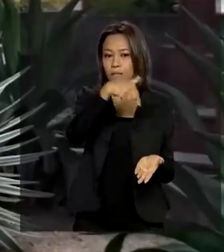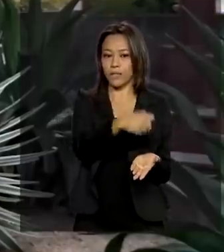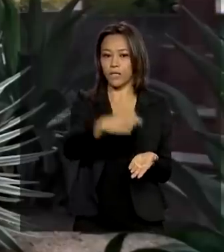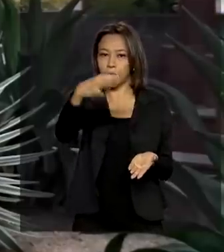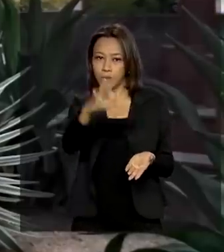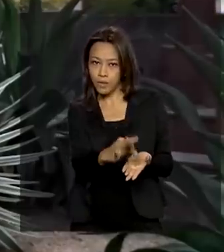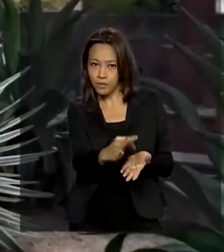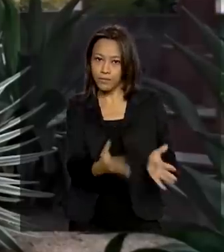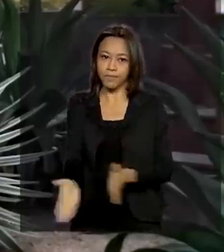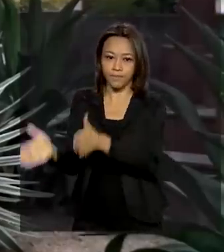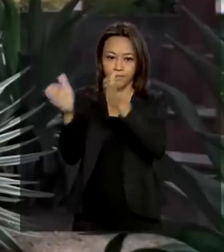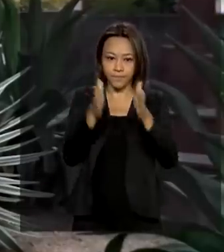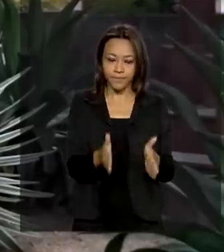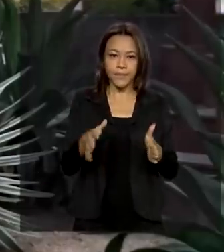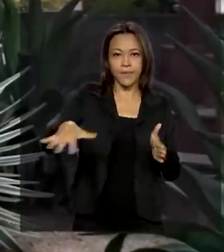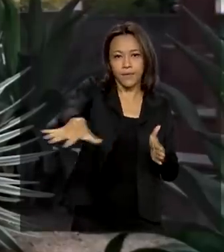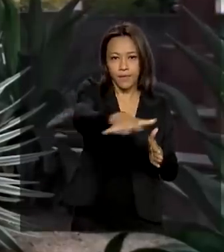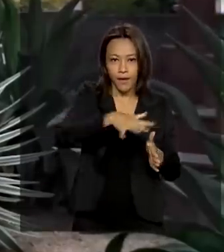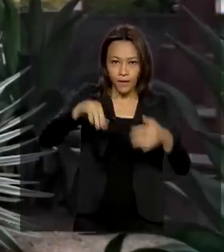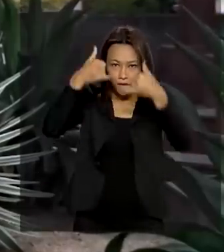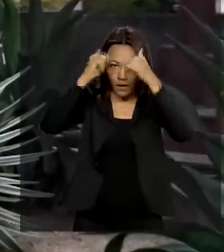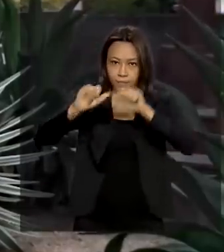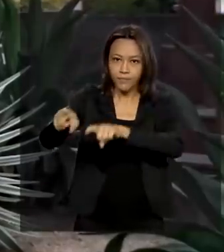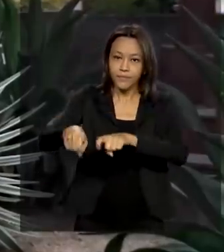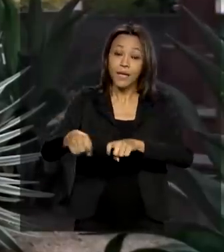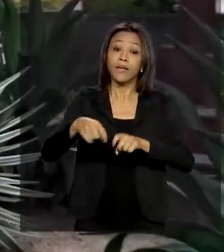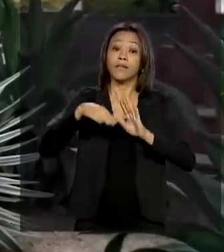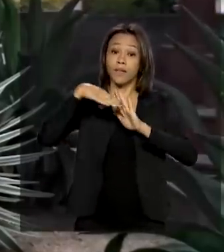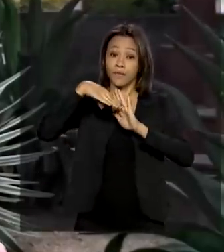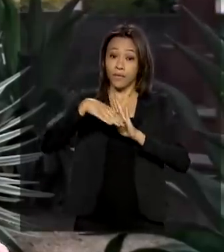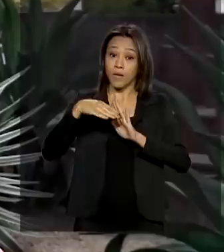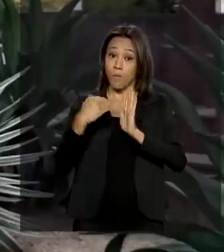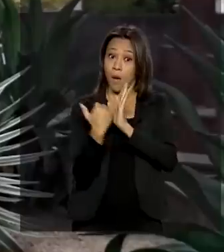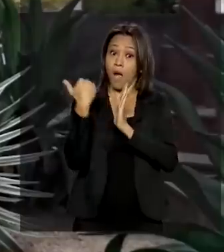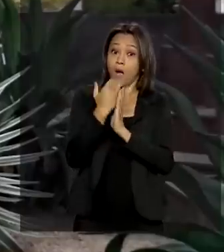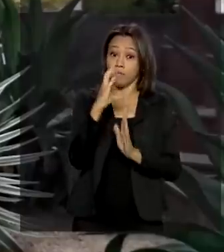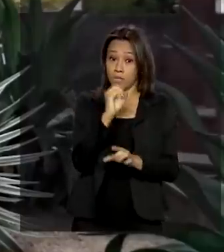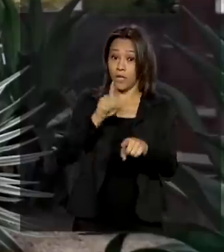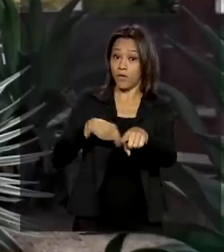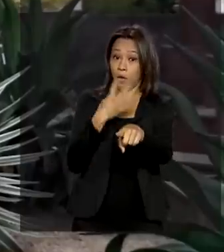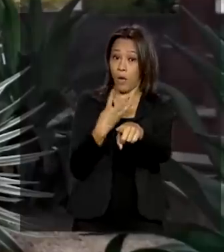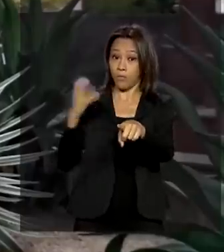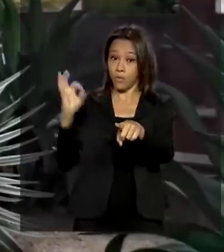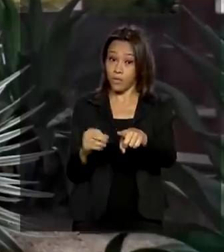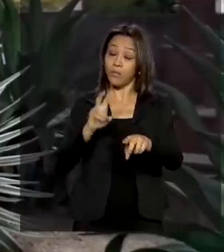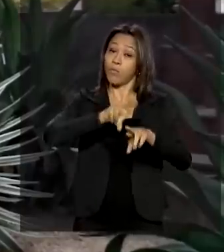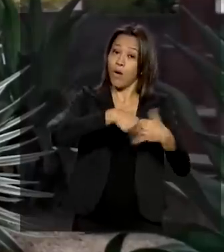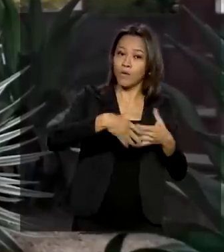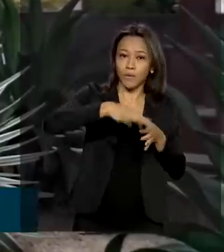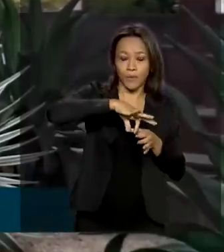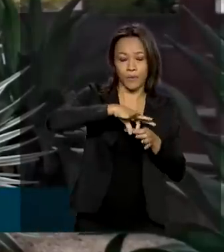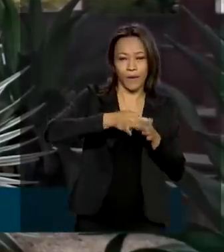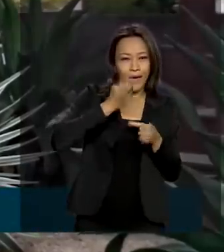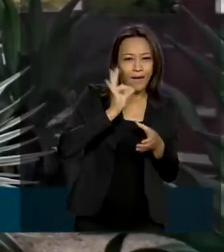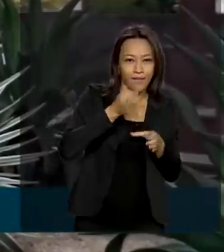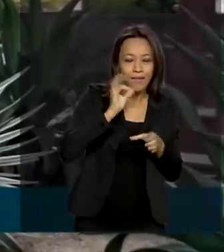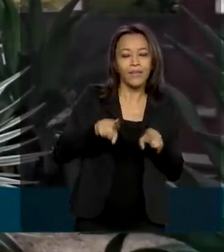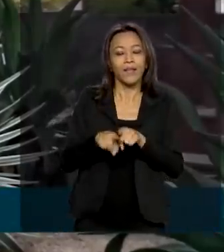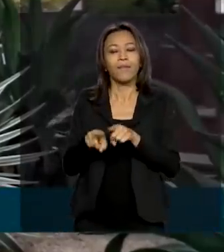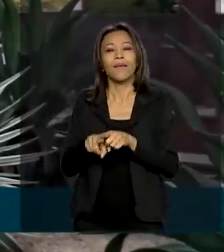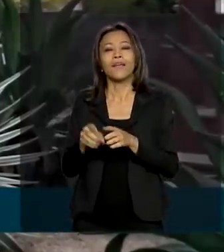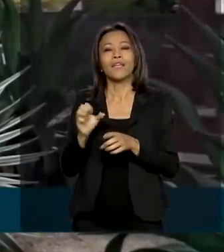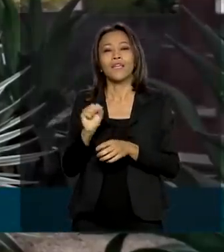Já a agropecuária teve alta de 0,4%, puxada pelo café e pela soja. Do Rio de Janeiro,